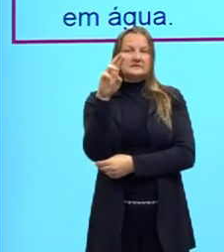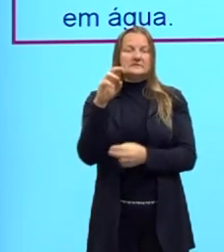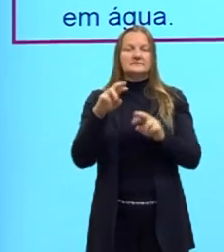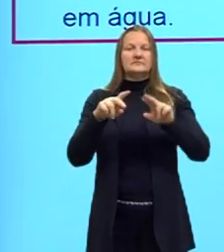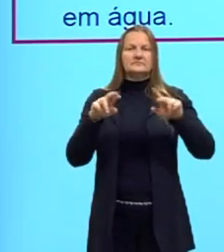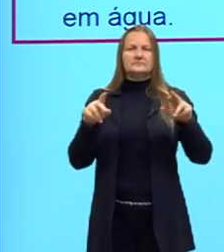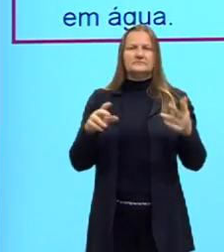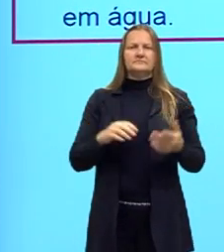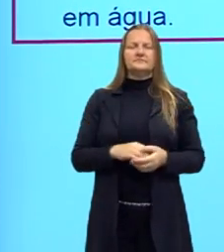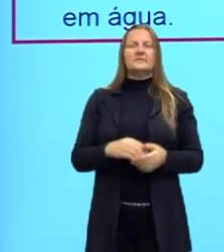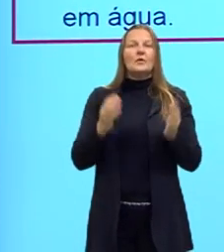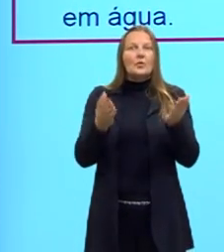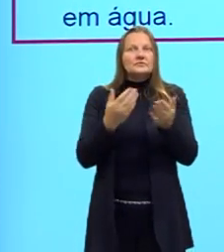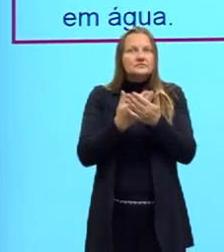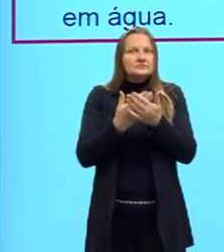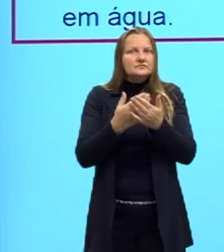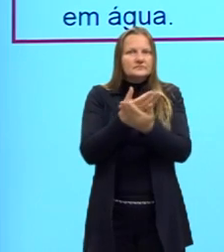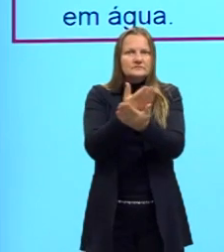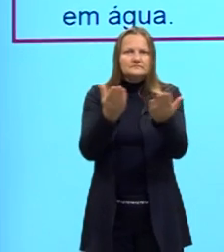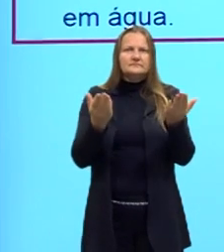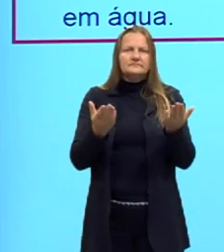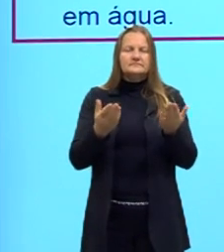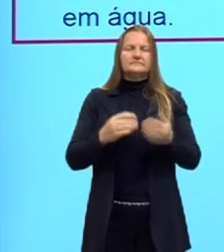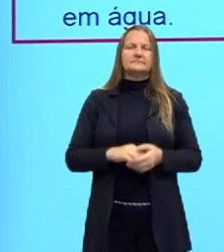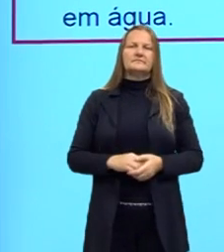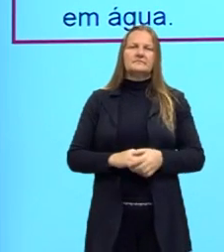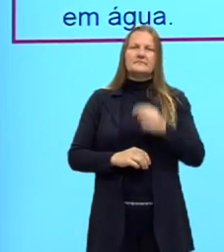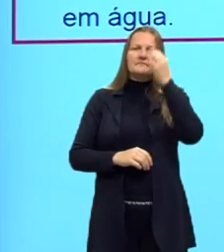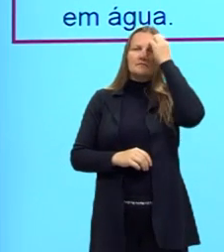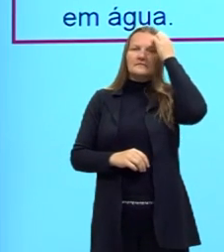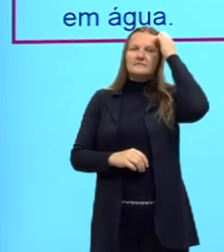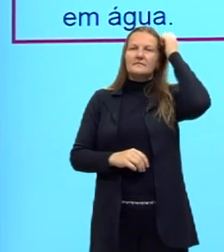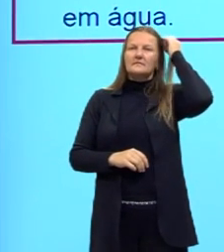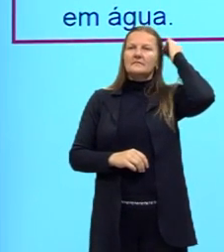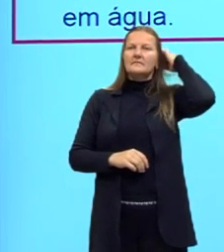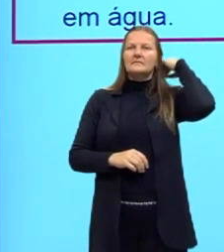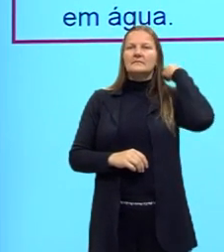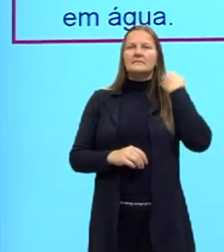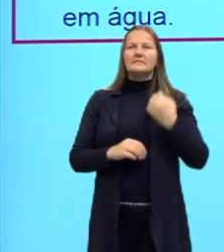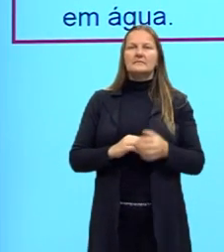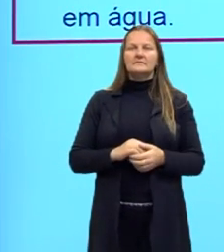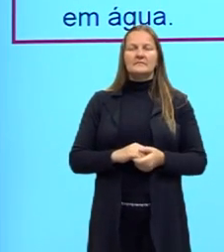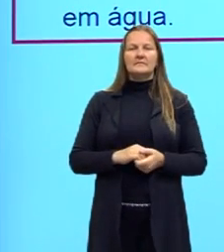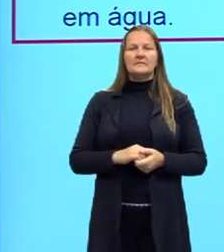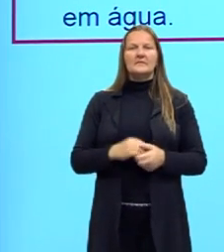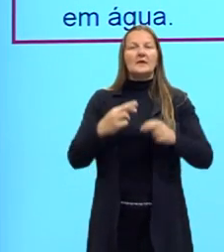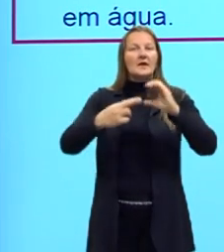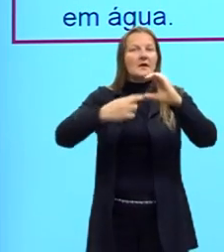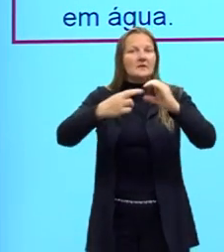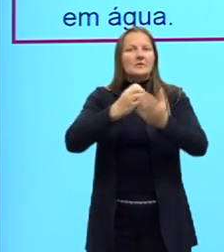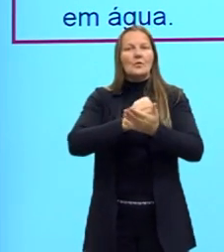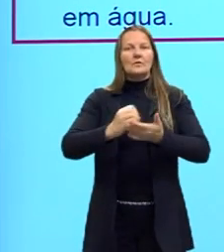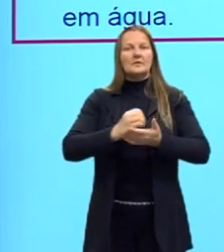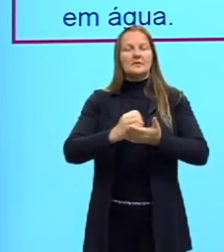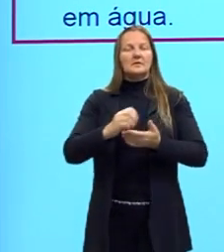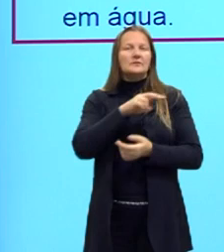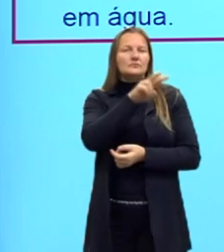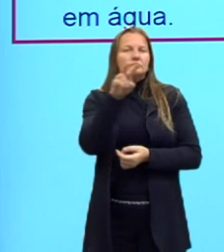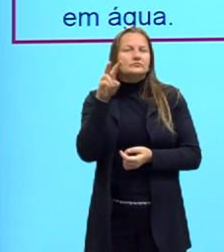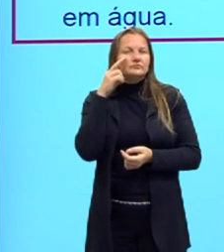ainda hoje. Então, é a reação de esterificação, que é uma reação orgânica que nós vamos ver numa